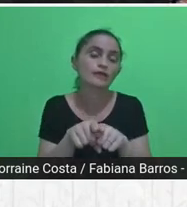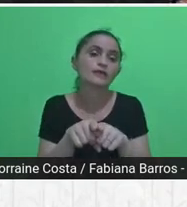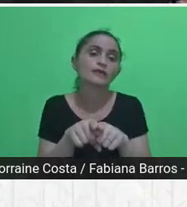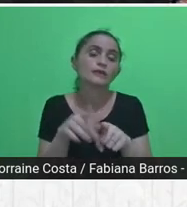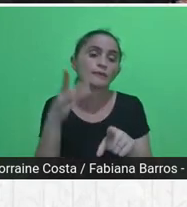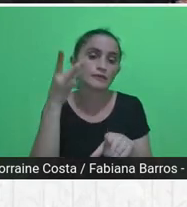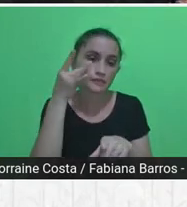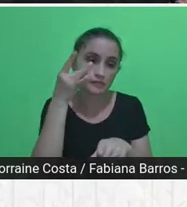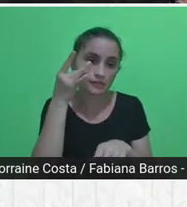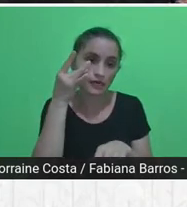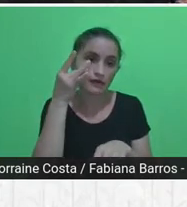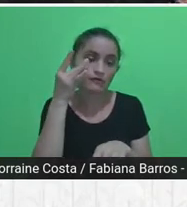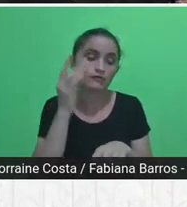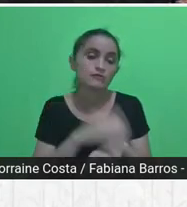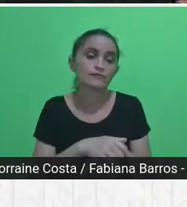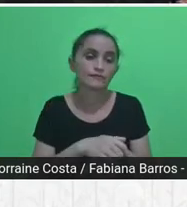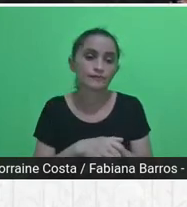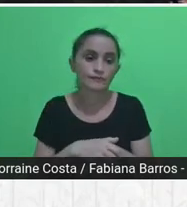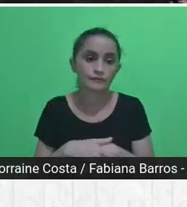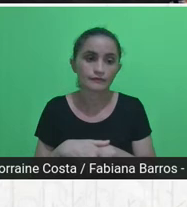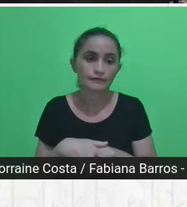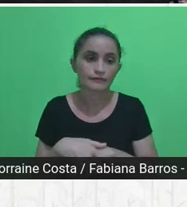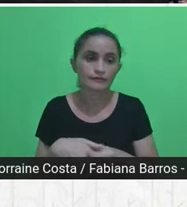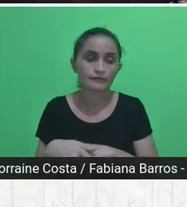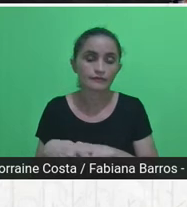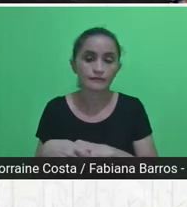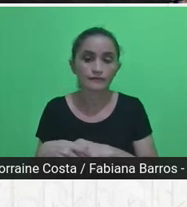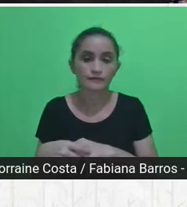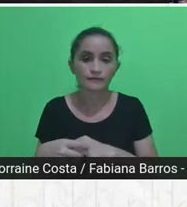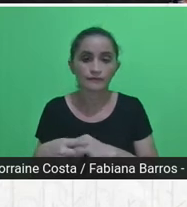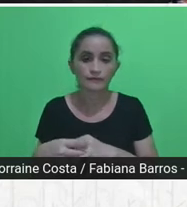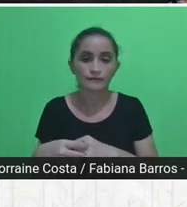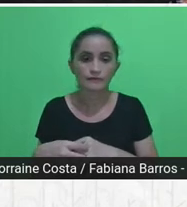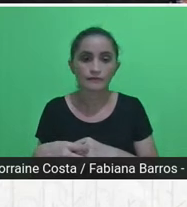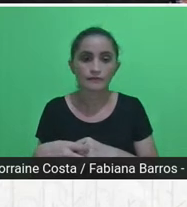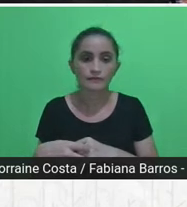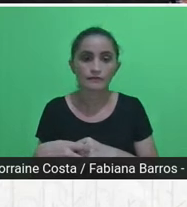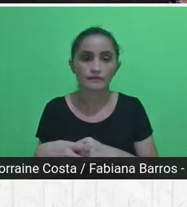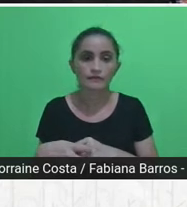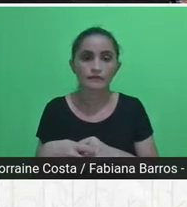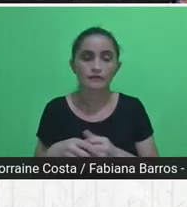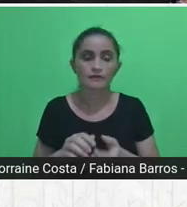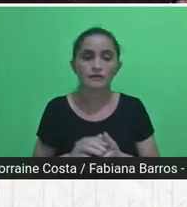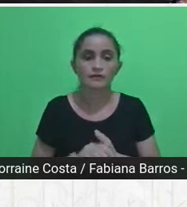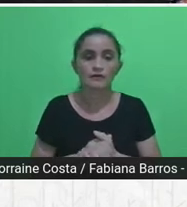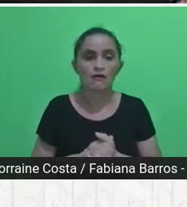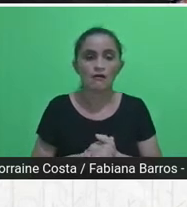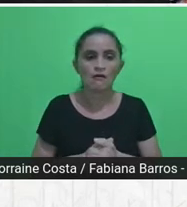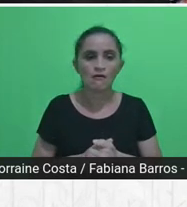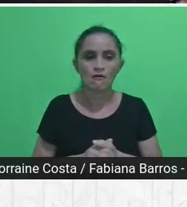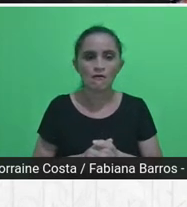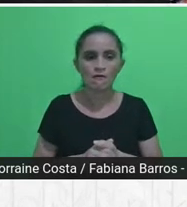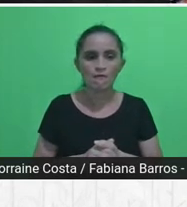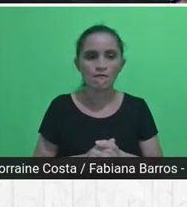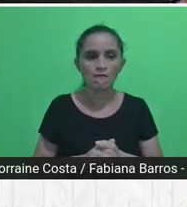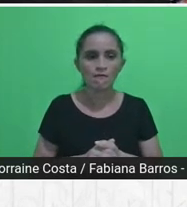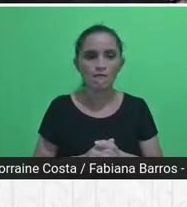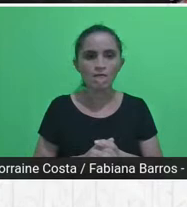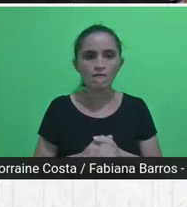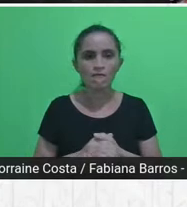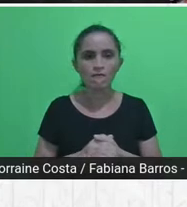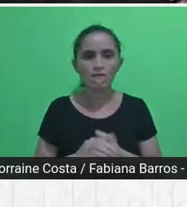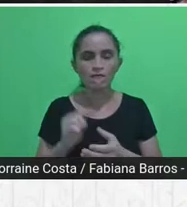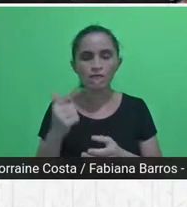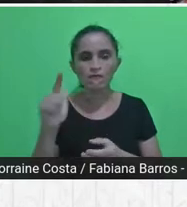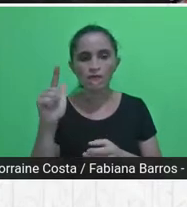virtual, quanto presencial. Pode passar, por favor. Outra questão muito